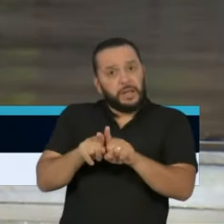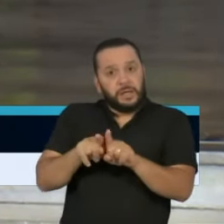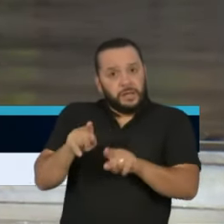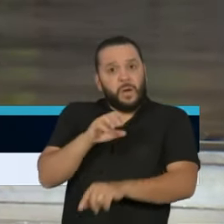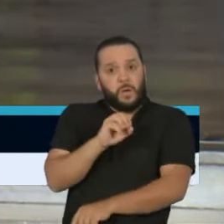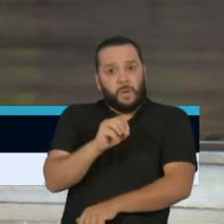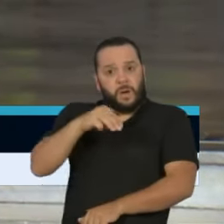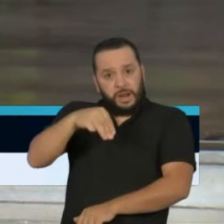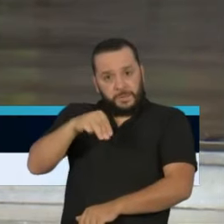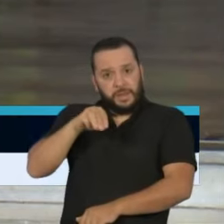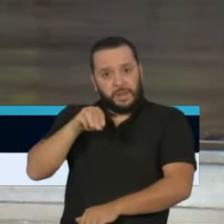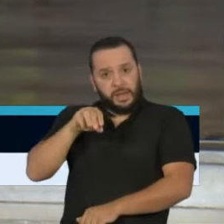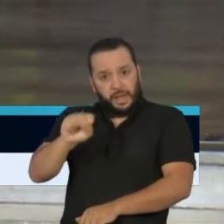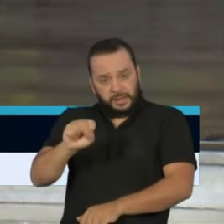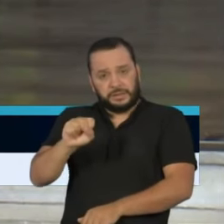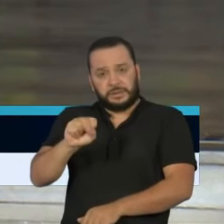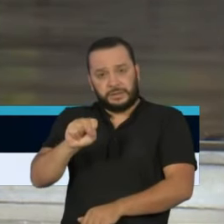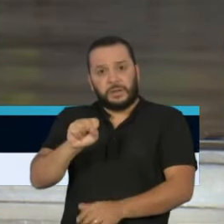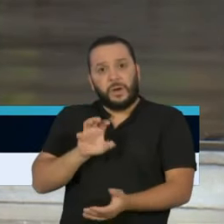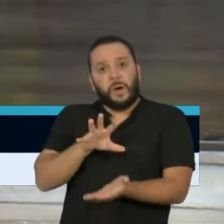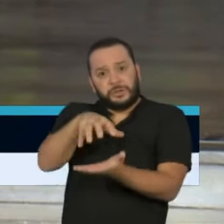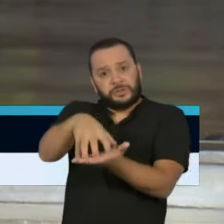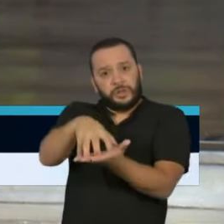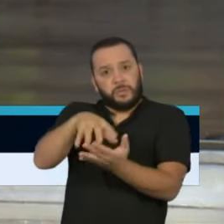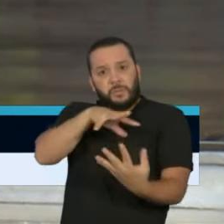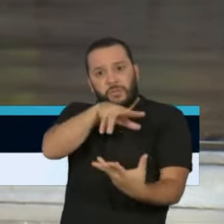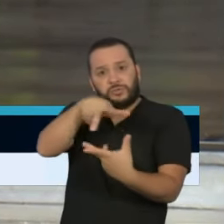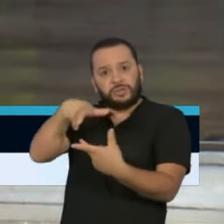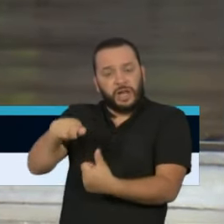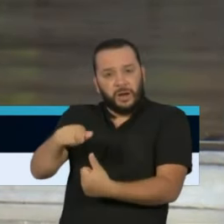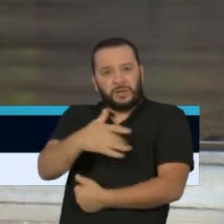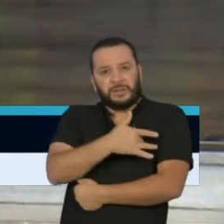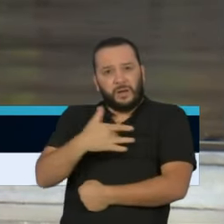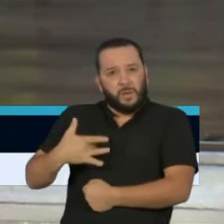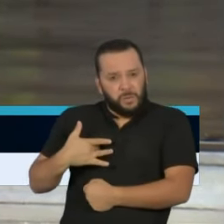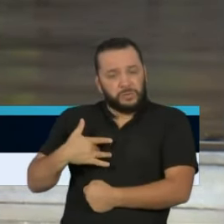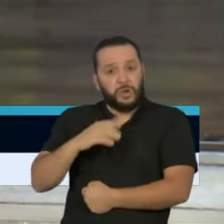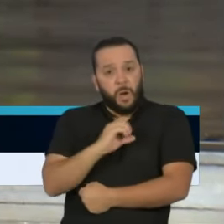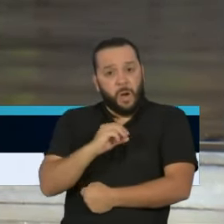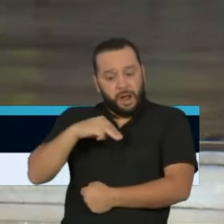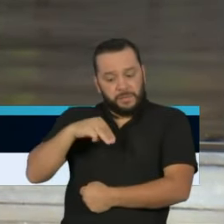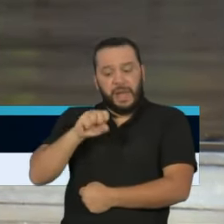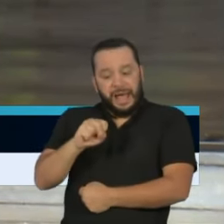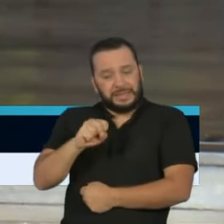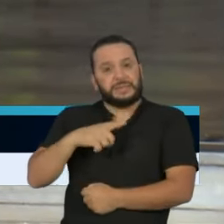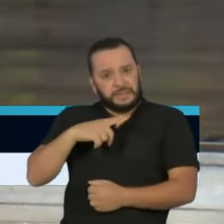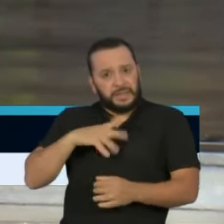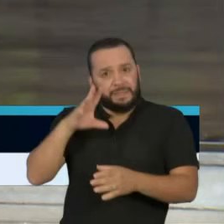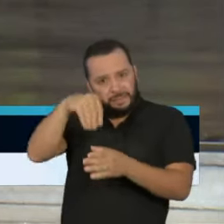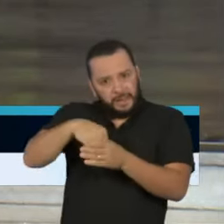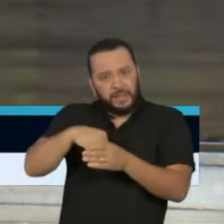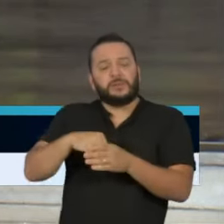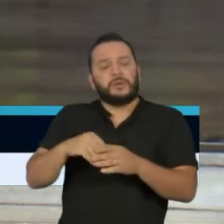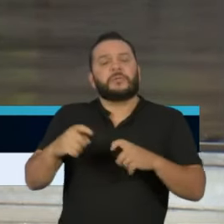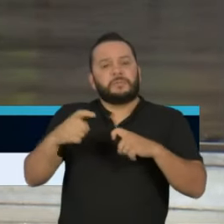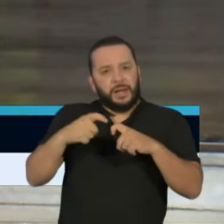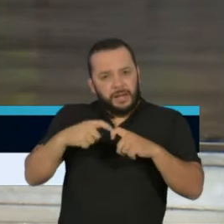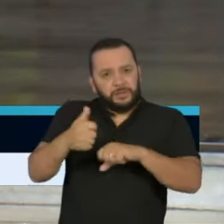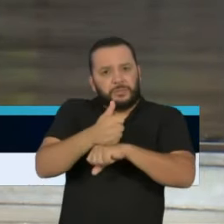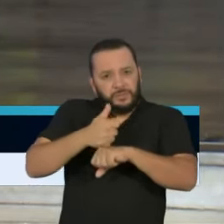Saúde, são médicos, profissionais e agentes de saúde